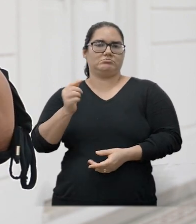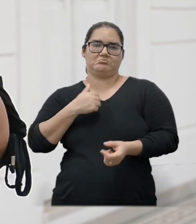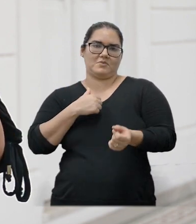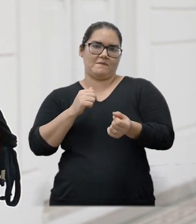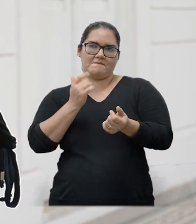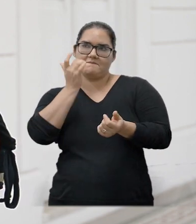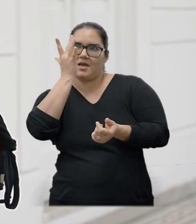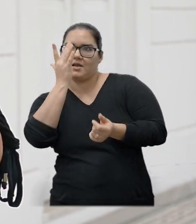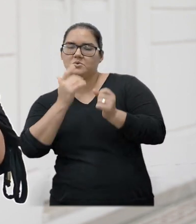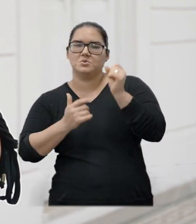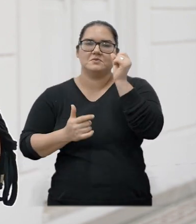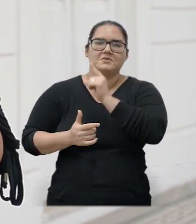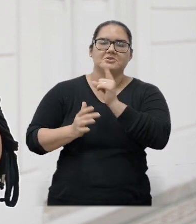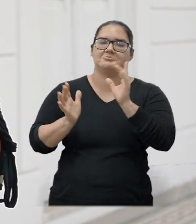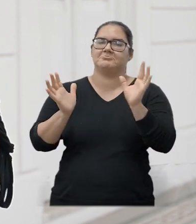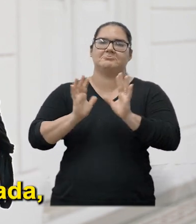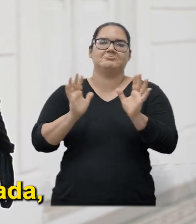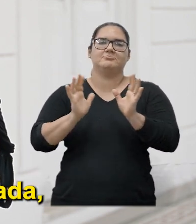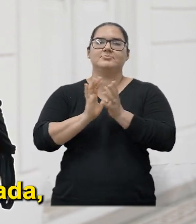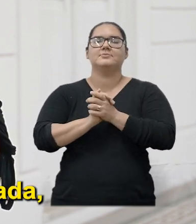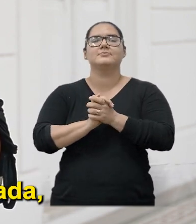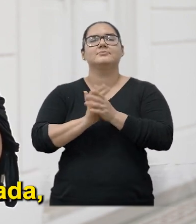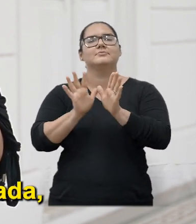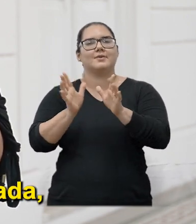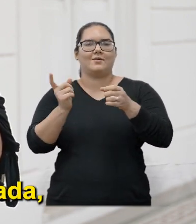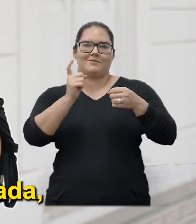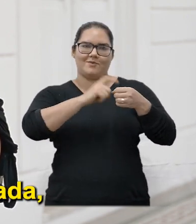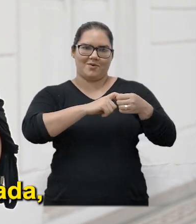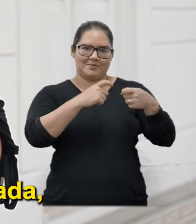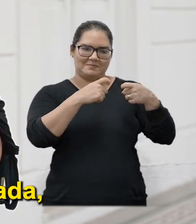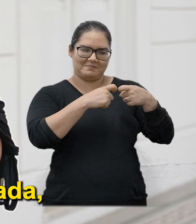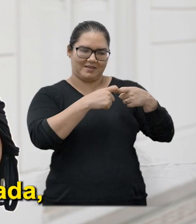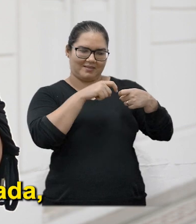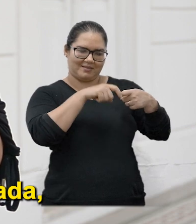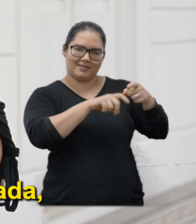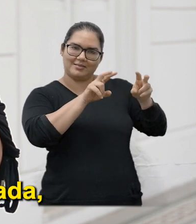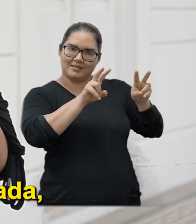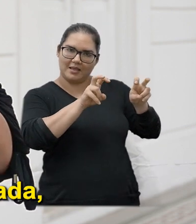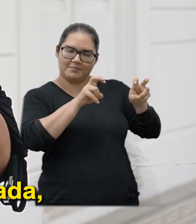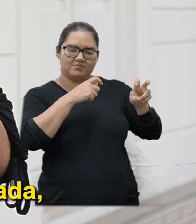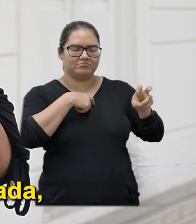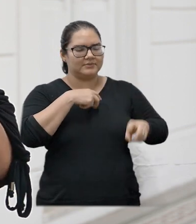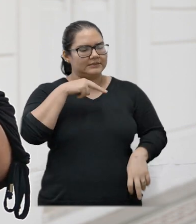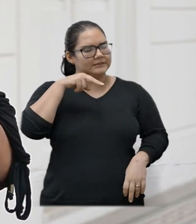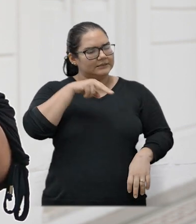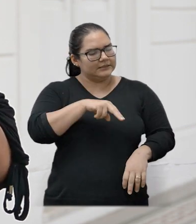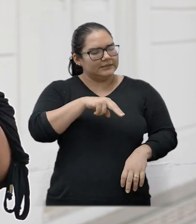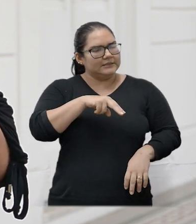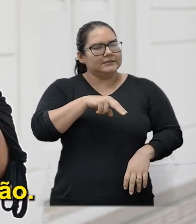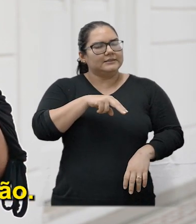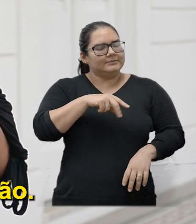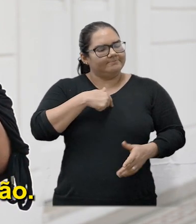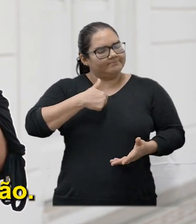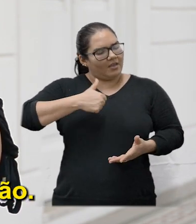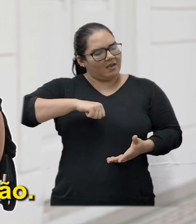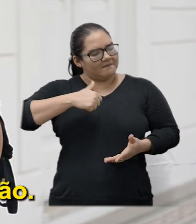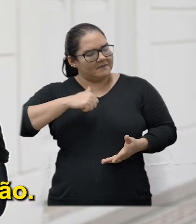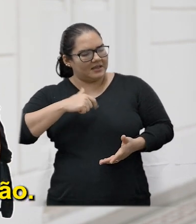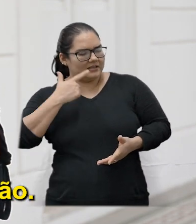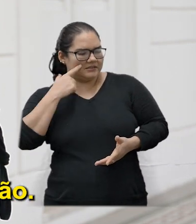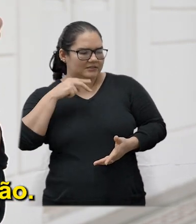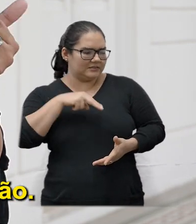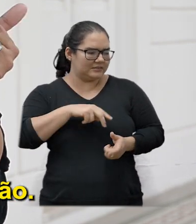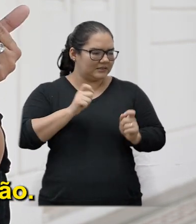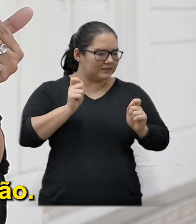Nem difícil De volta As minhas meias Dei mais uma olhada Avaliando Se quem sabe Era